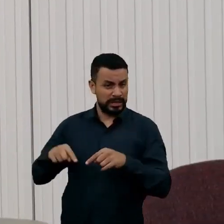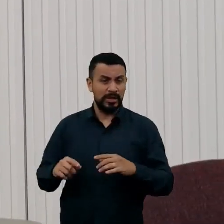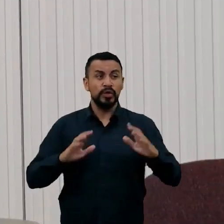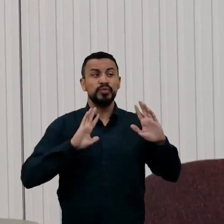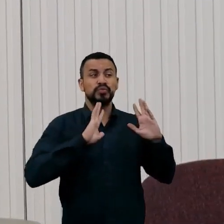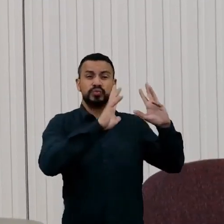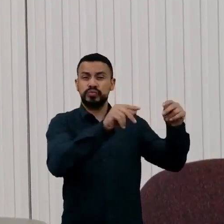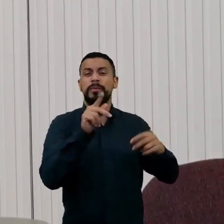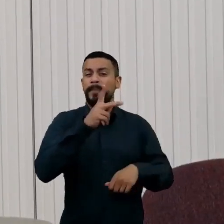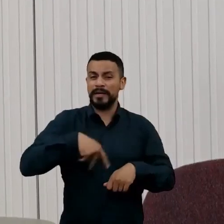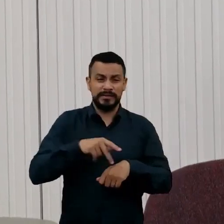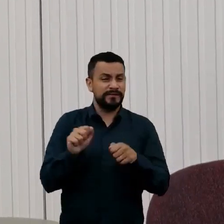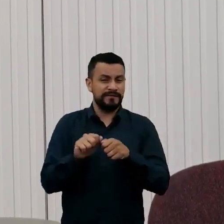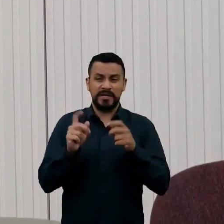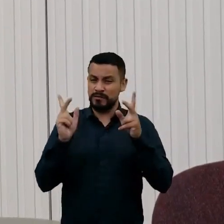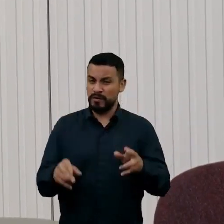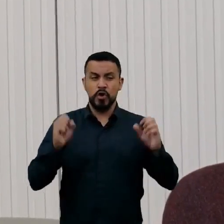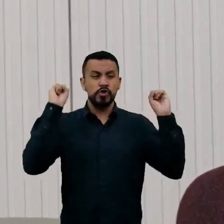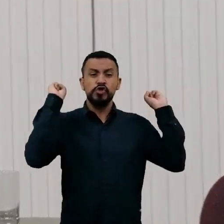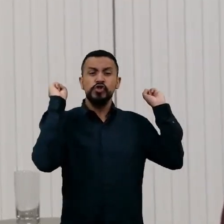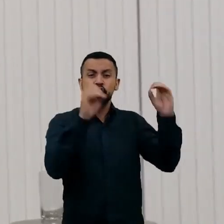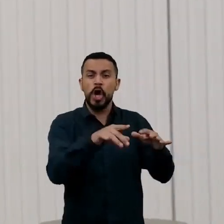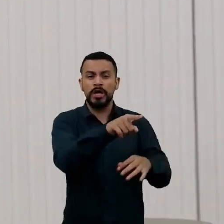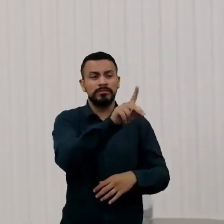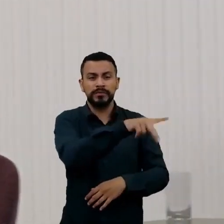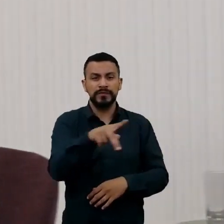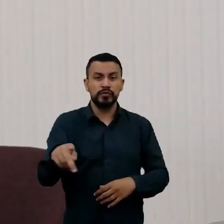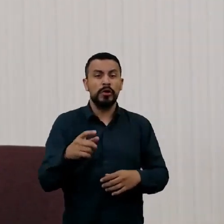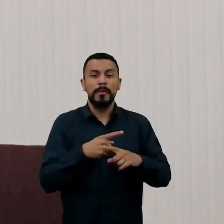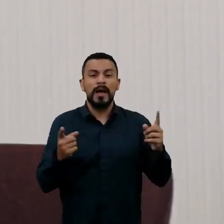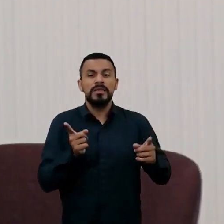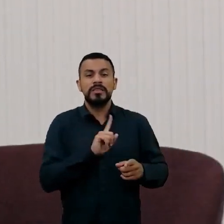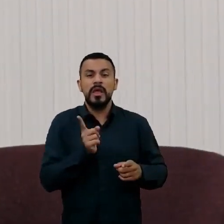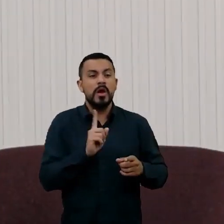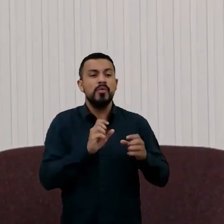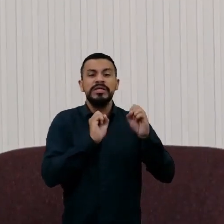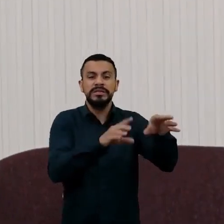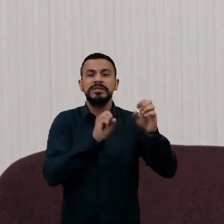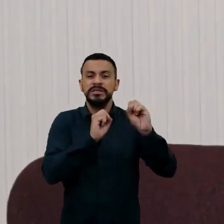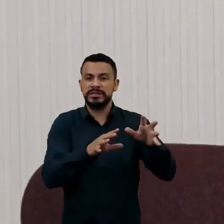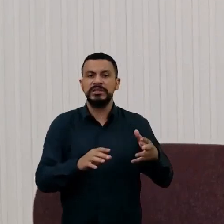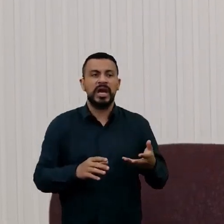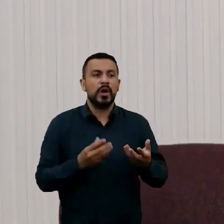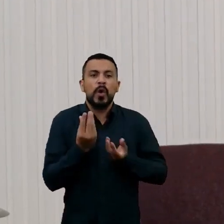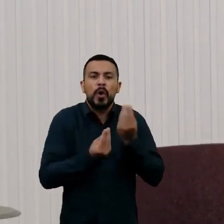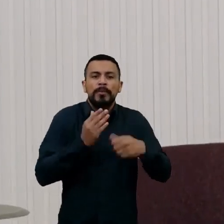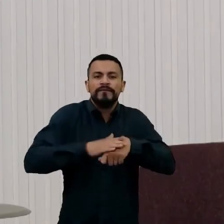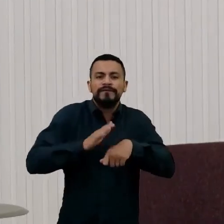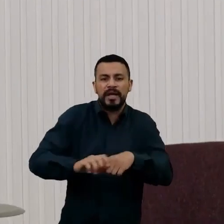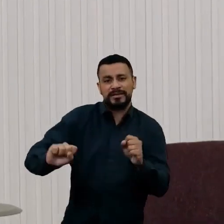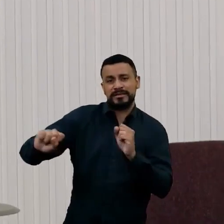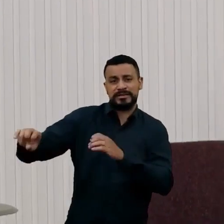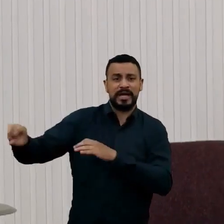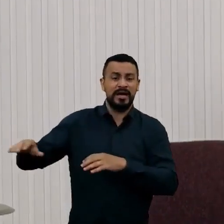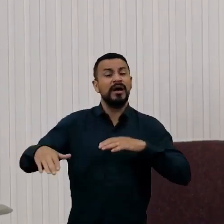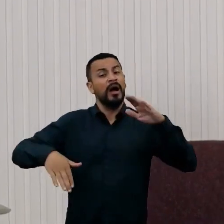em cima dos professores sem dizer exatamente como fazer. Às vezes, eles dão cursos, mas tipicamente, não. Às vezes, está em cima